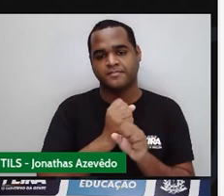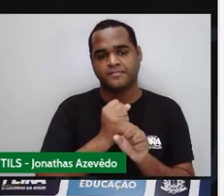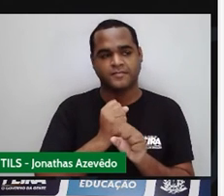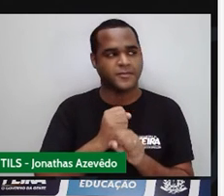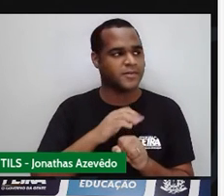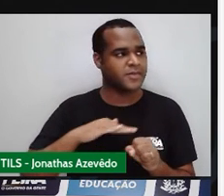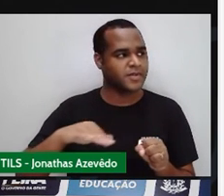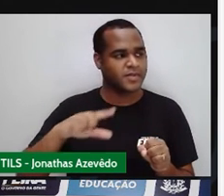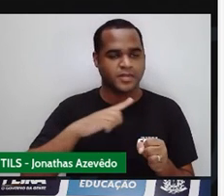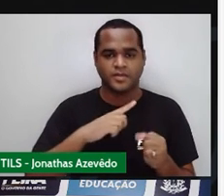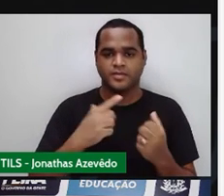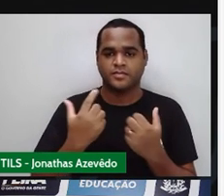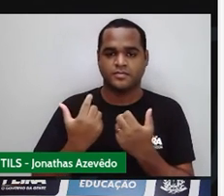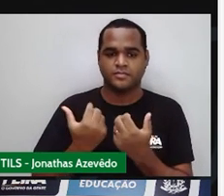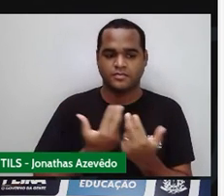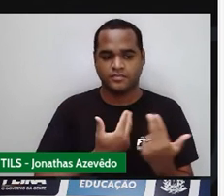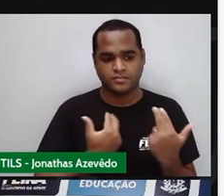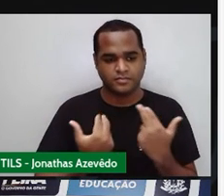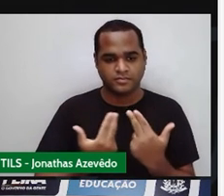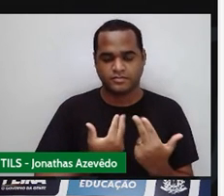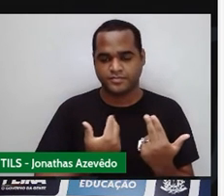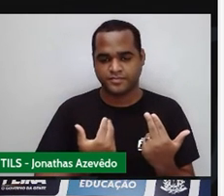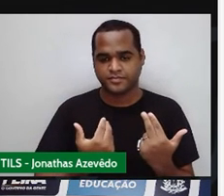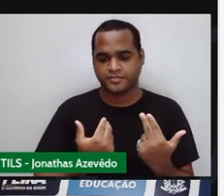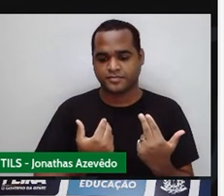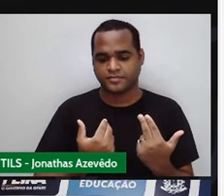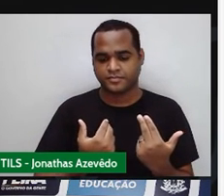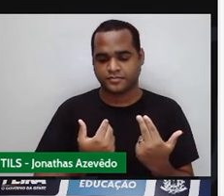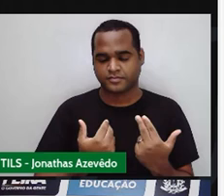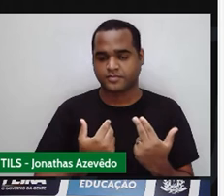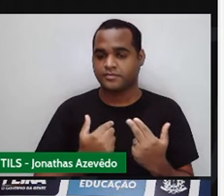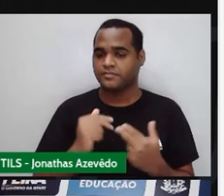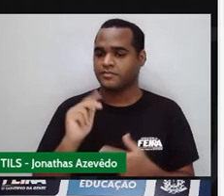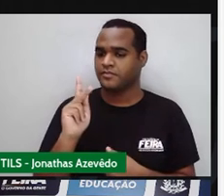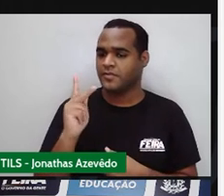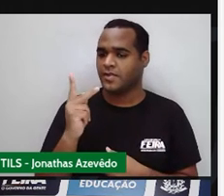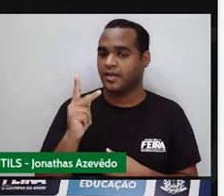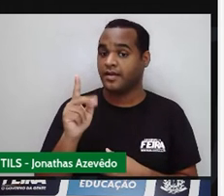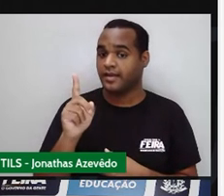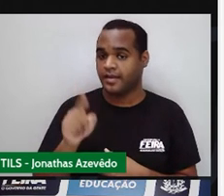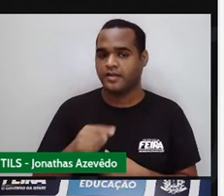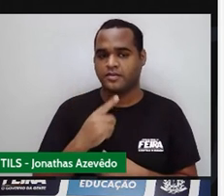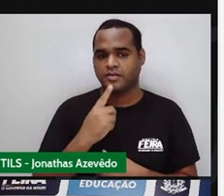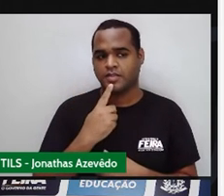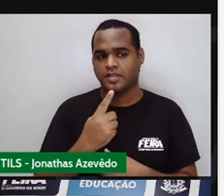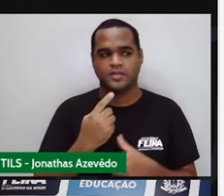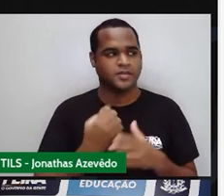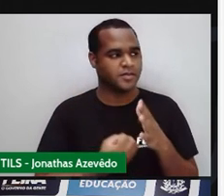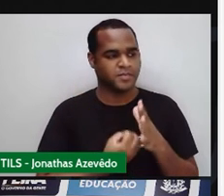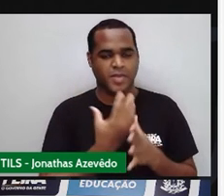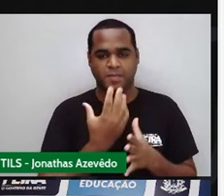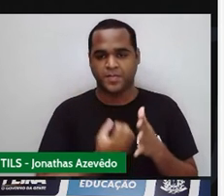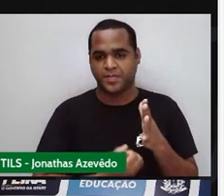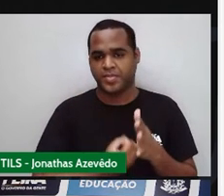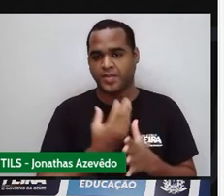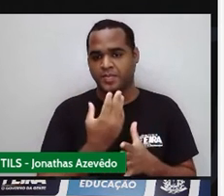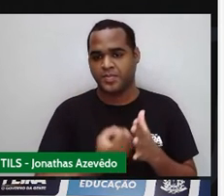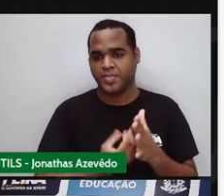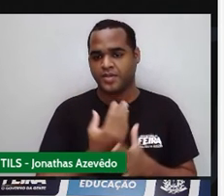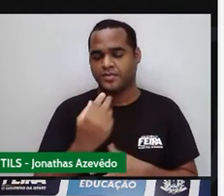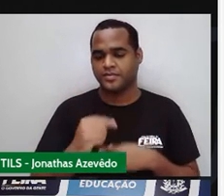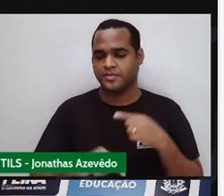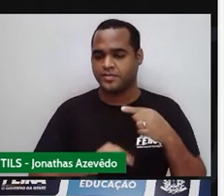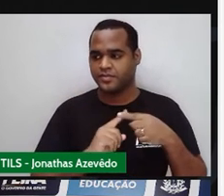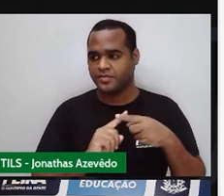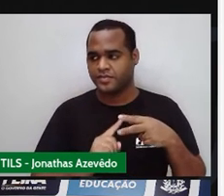comum em evidência, né? O fator comum é o H, porque aparece dos dois, né? Nas duas parcelas da soma.